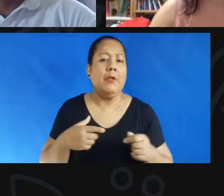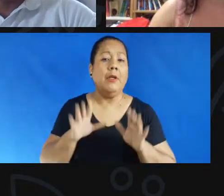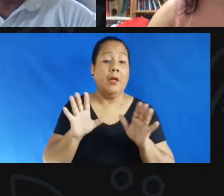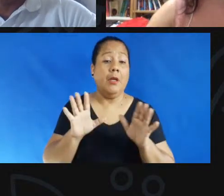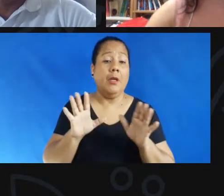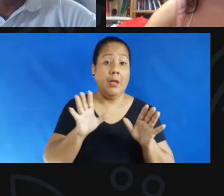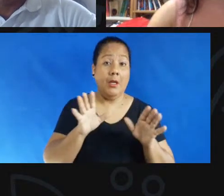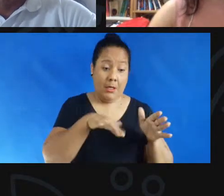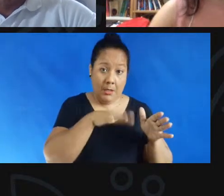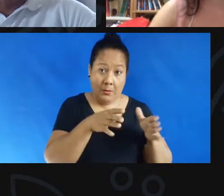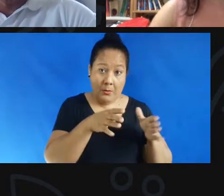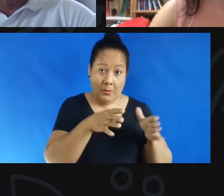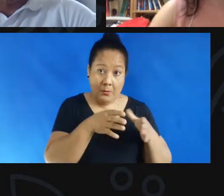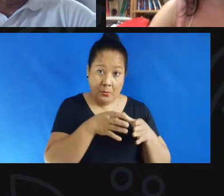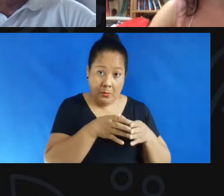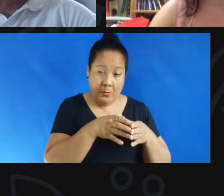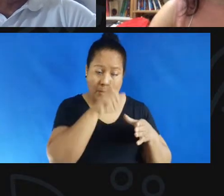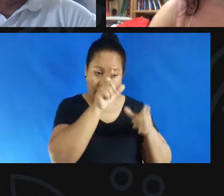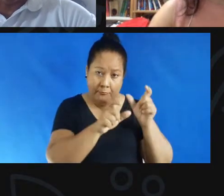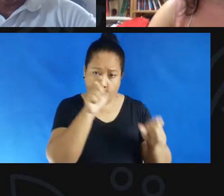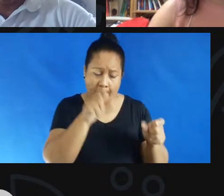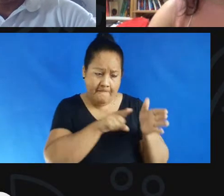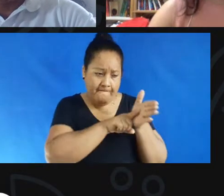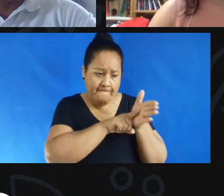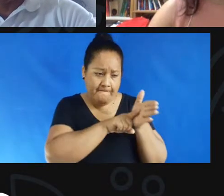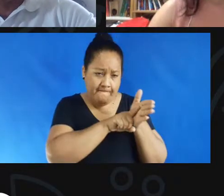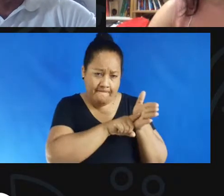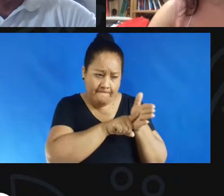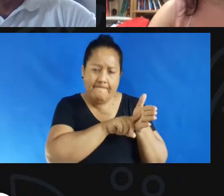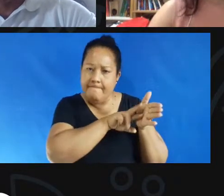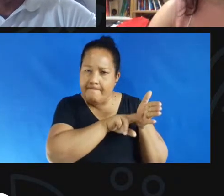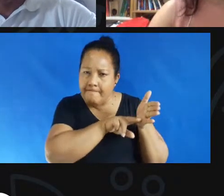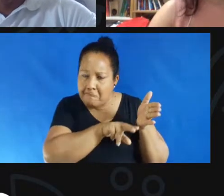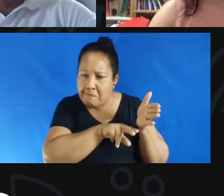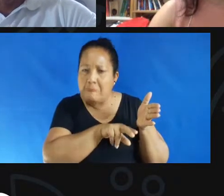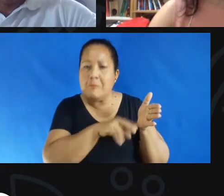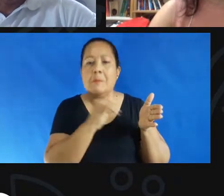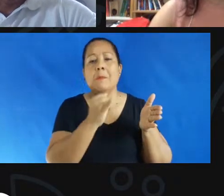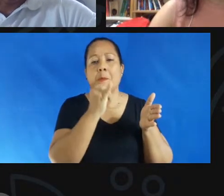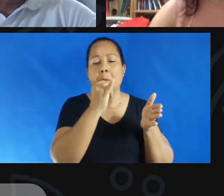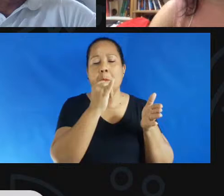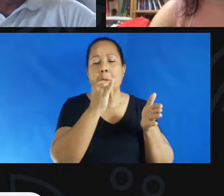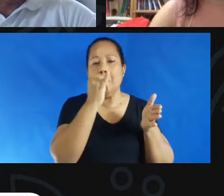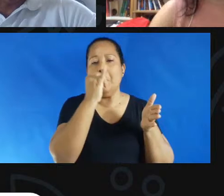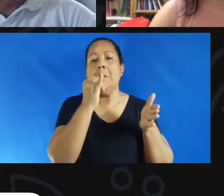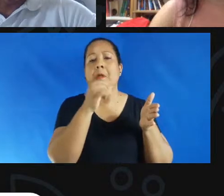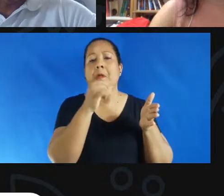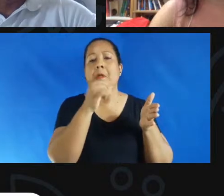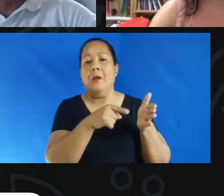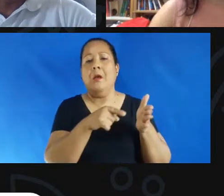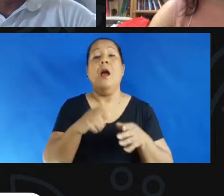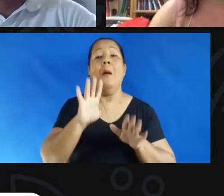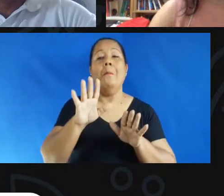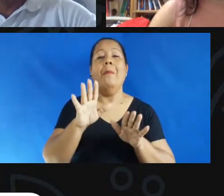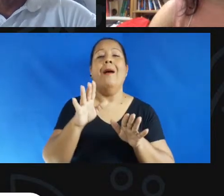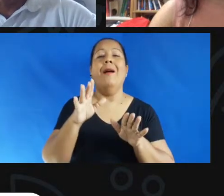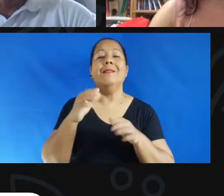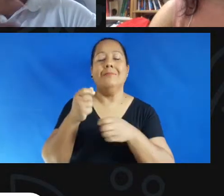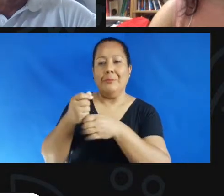produção né que a gente vê inclusive depois colocar as perguntas muito interessantes que surgiram